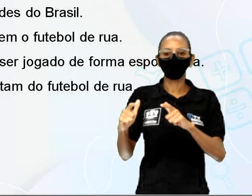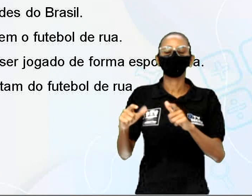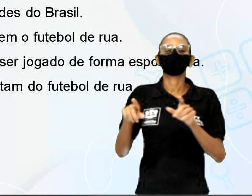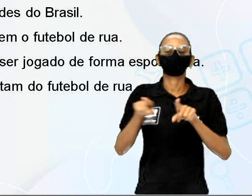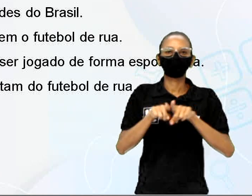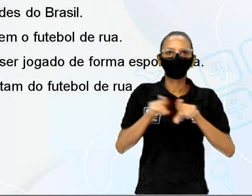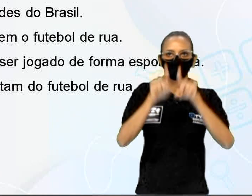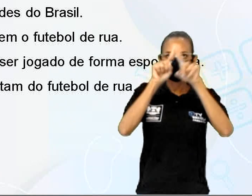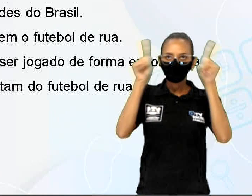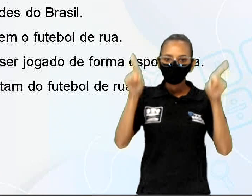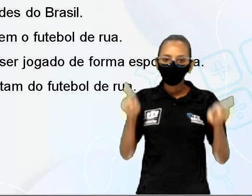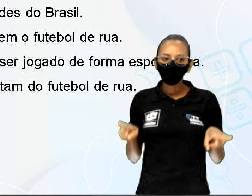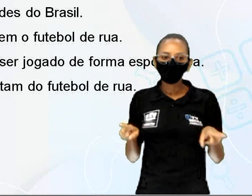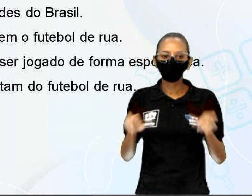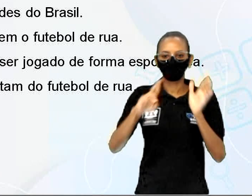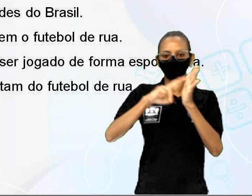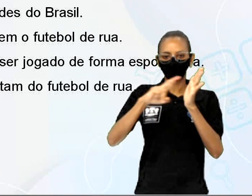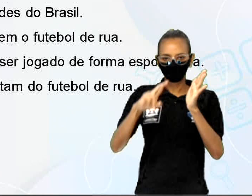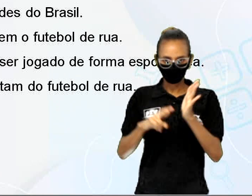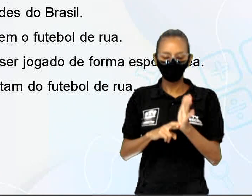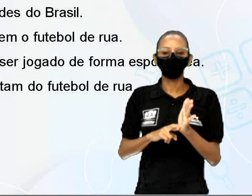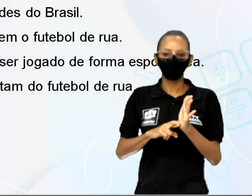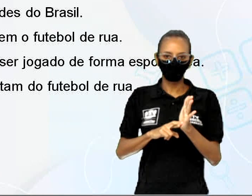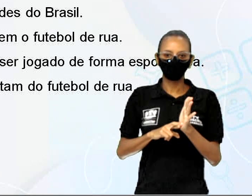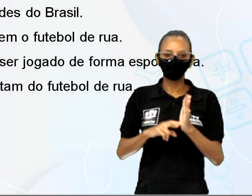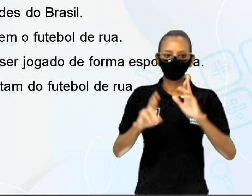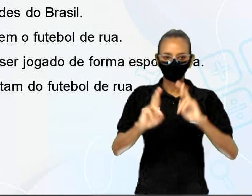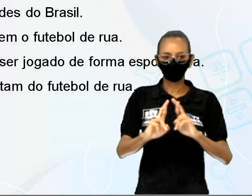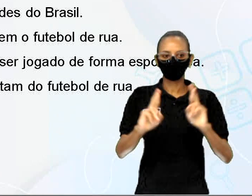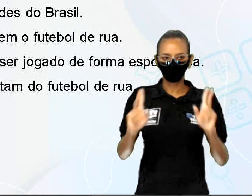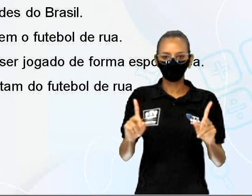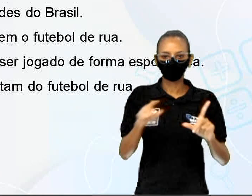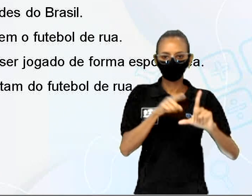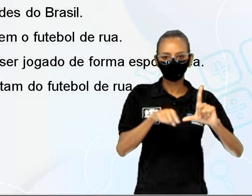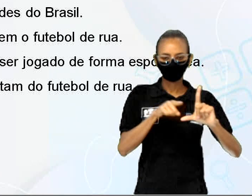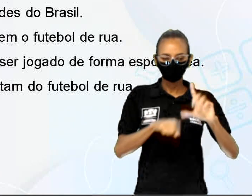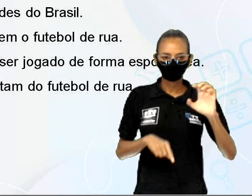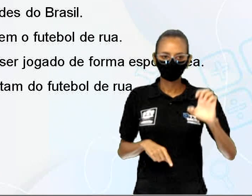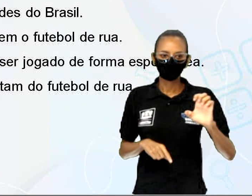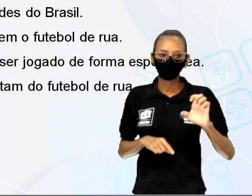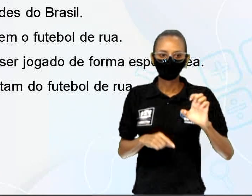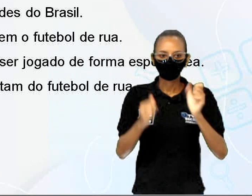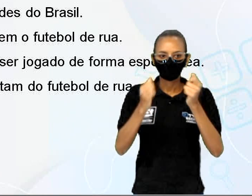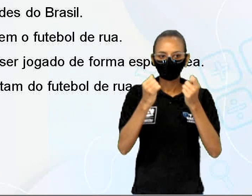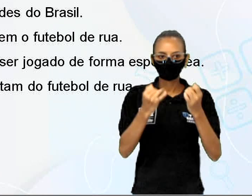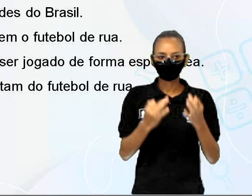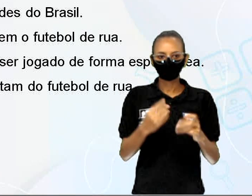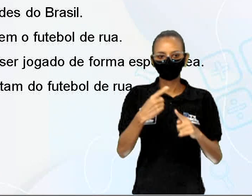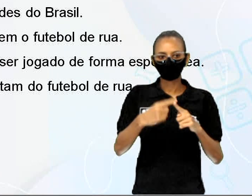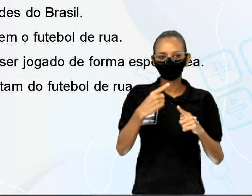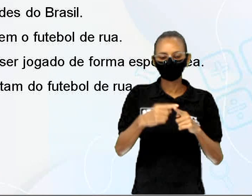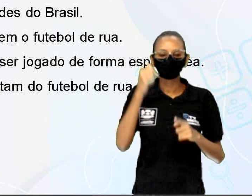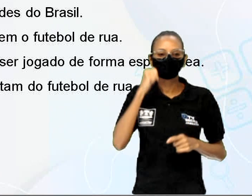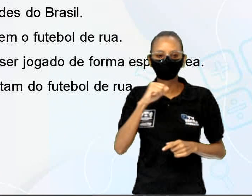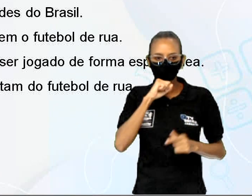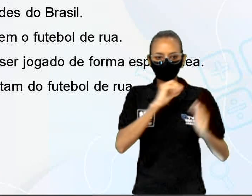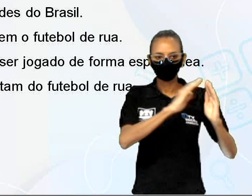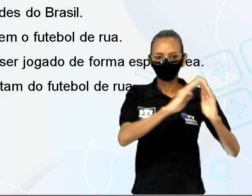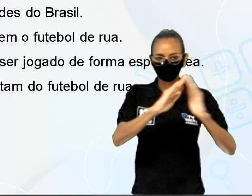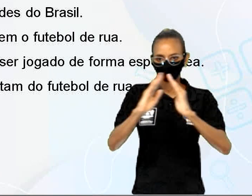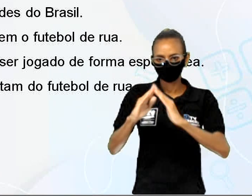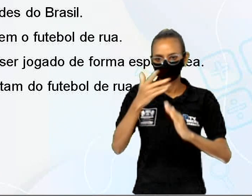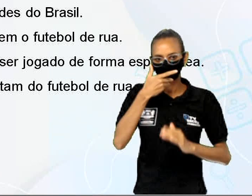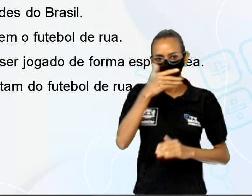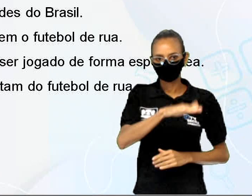barras direitinho diferente do futebol de rua item E explica por que as mães os vizinhos e as crianças